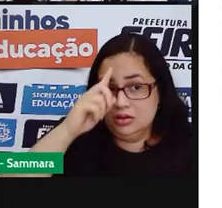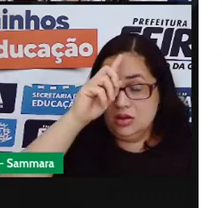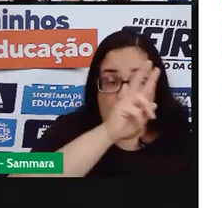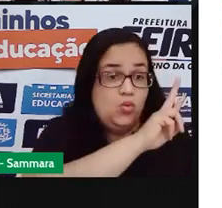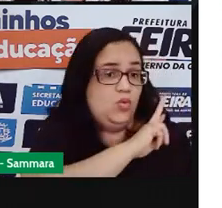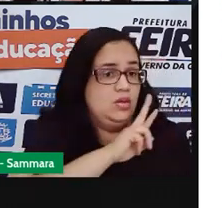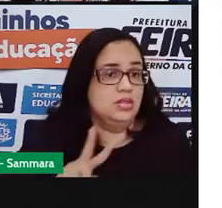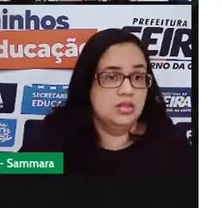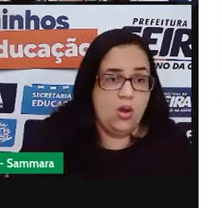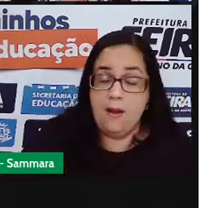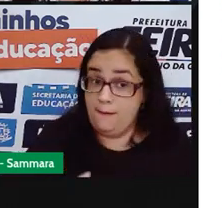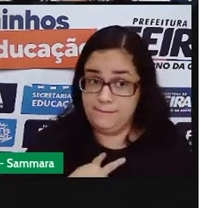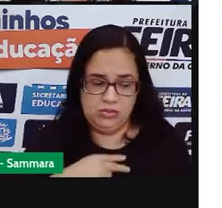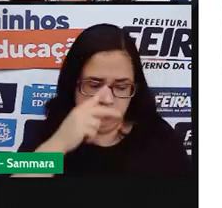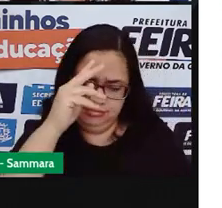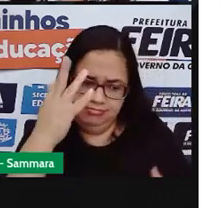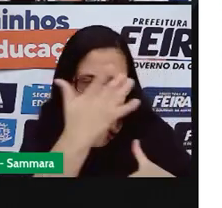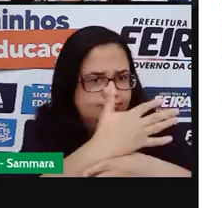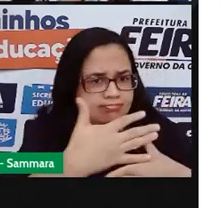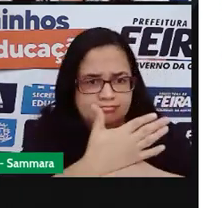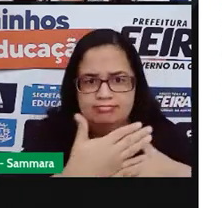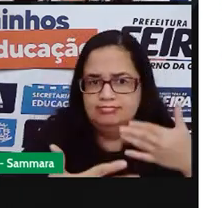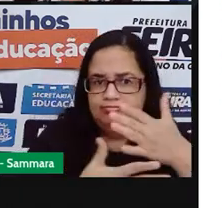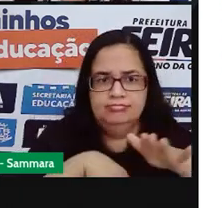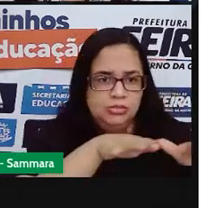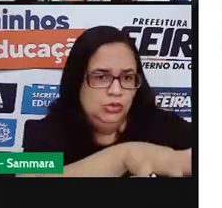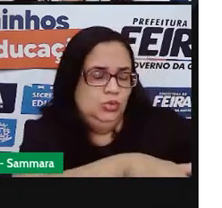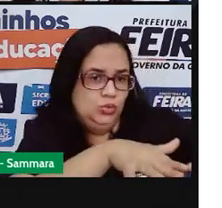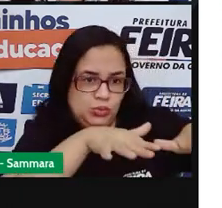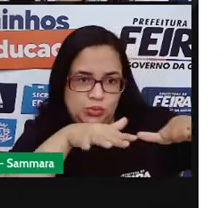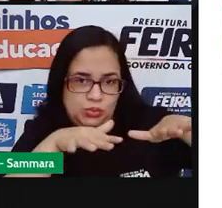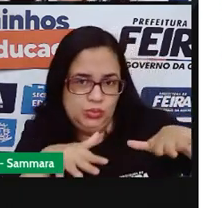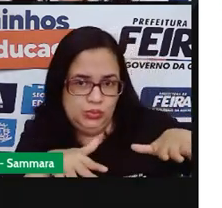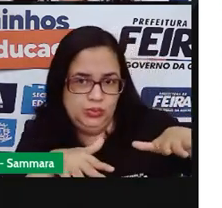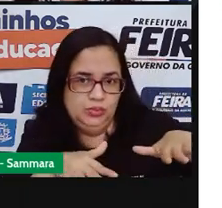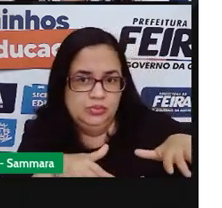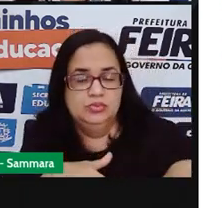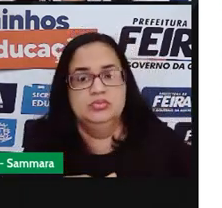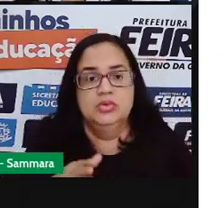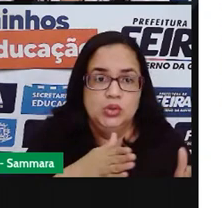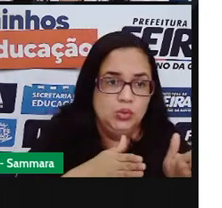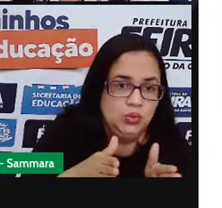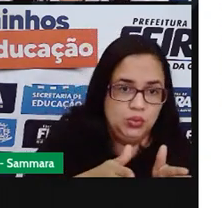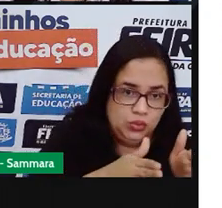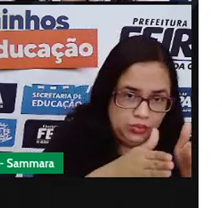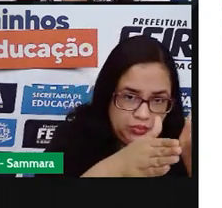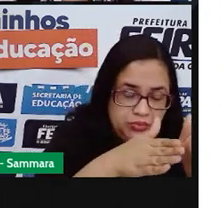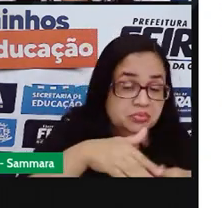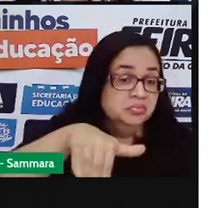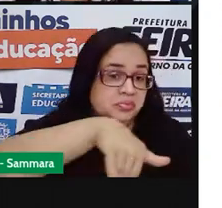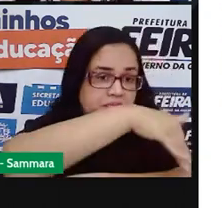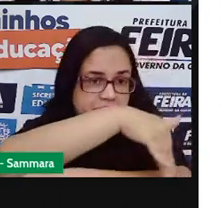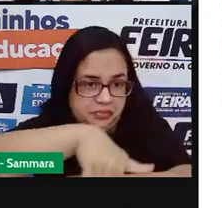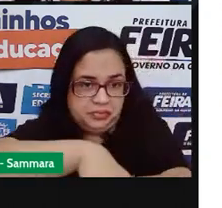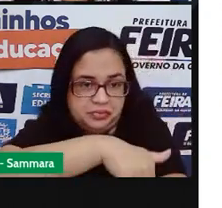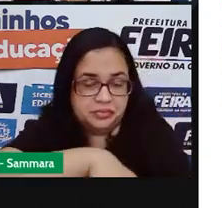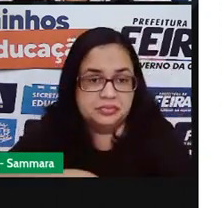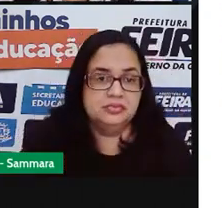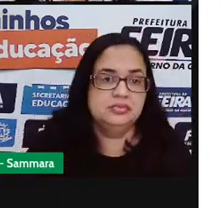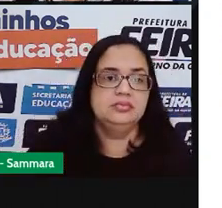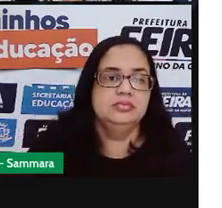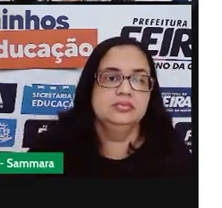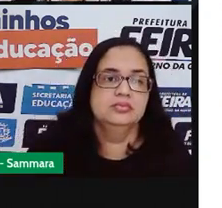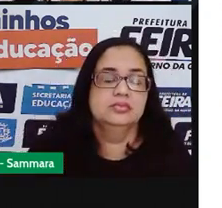vereador não pode mandar fazer obras como asfalto, galeria de esgoto, pavimentação de ruas e estradas.